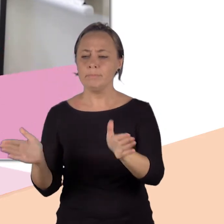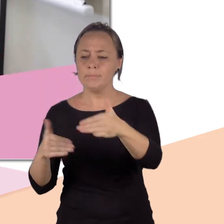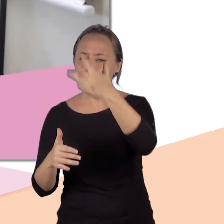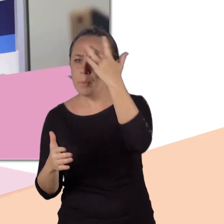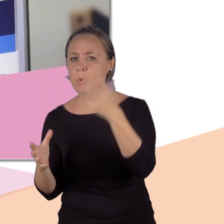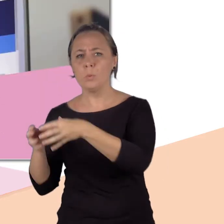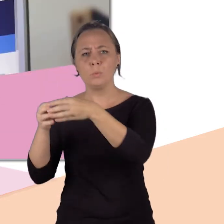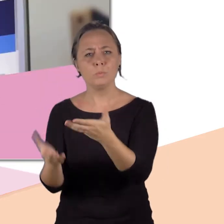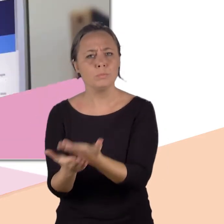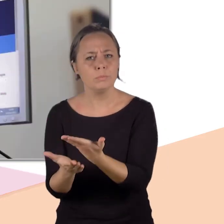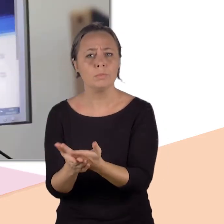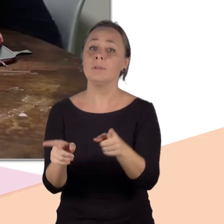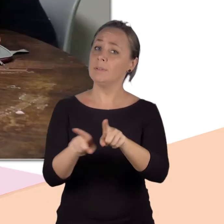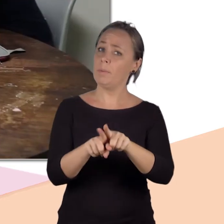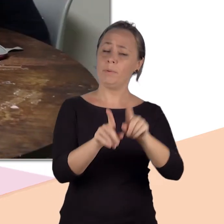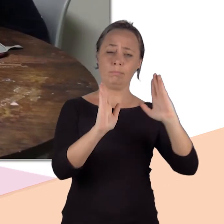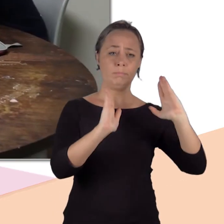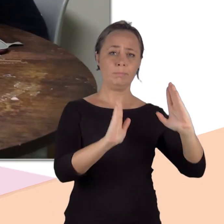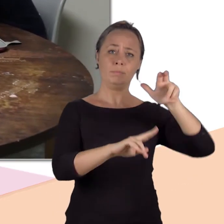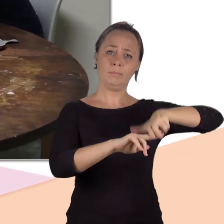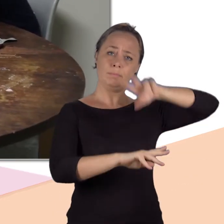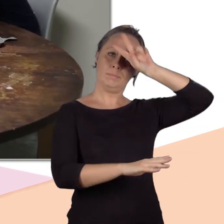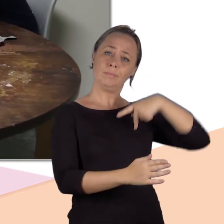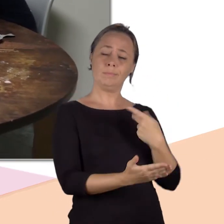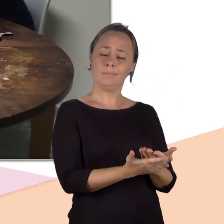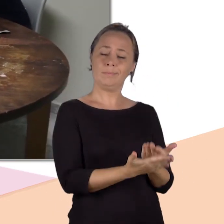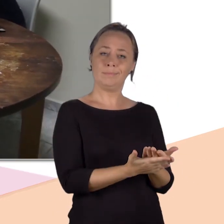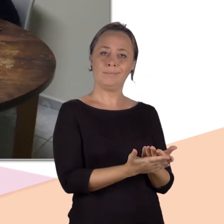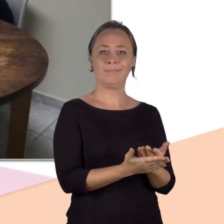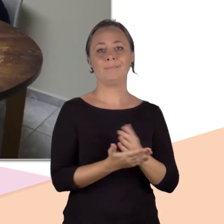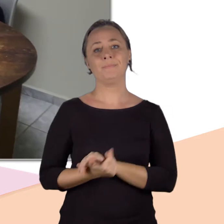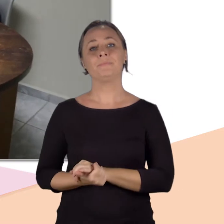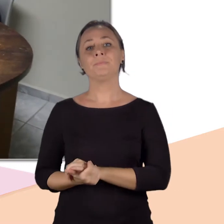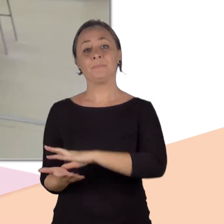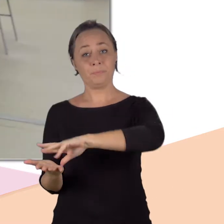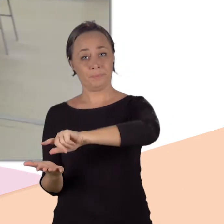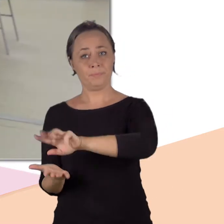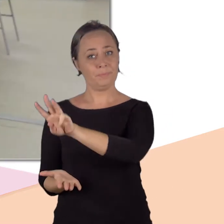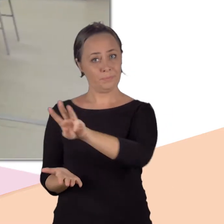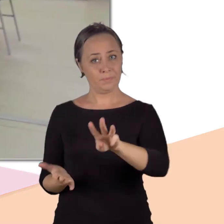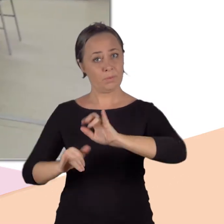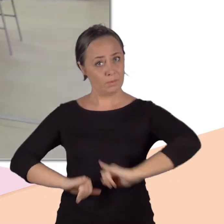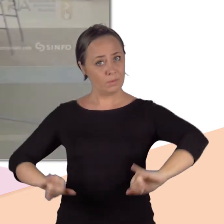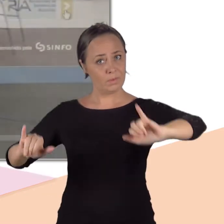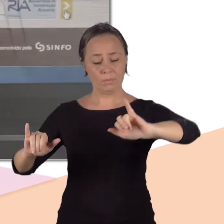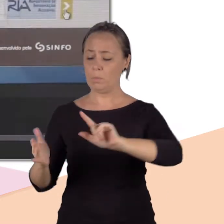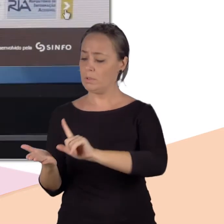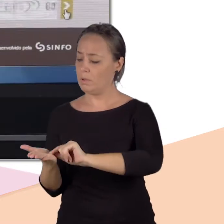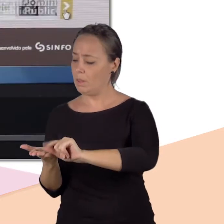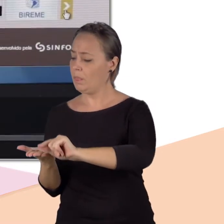quase 4 mil livros digitais. A Biblioteca Central disponibiliza salas de estudo em grupo e cabines para estudo individual.